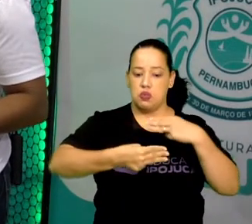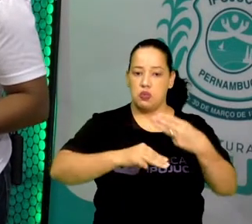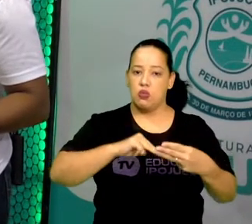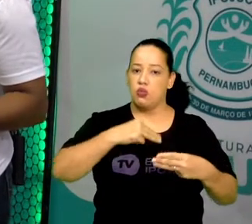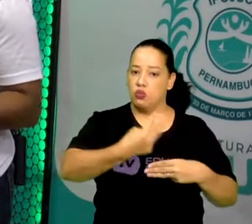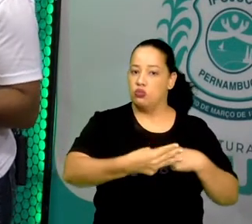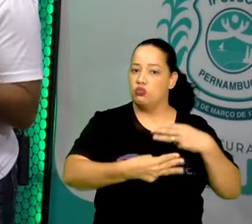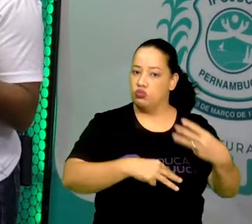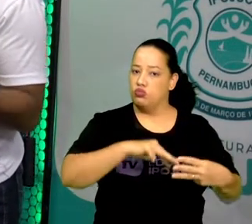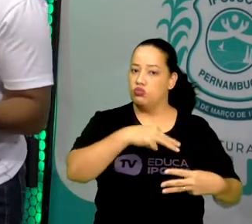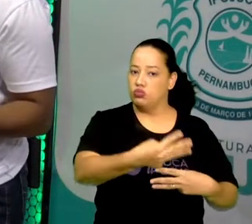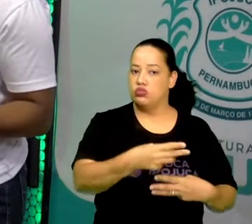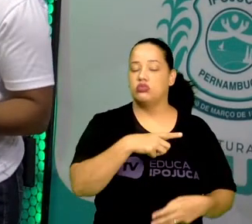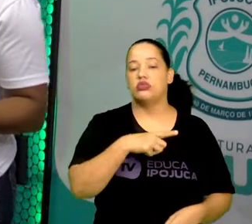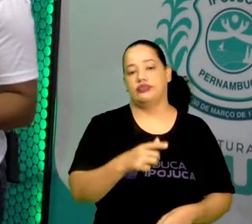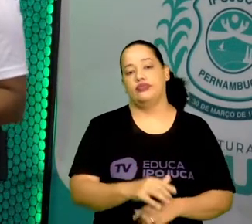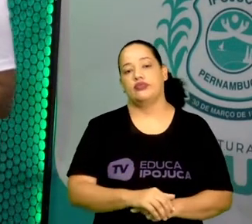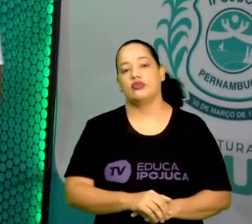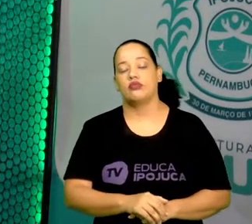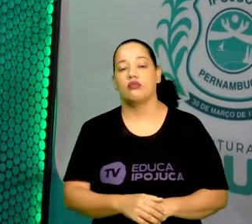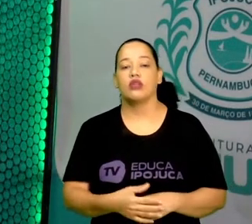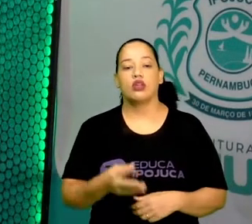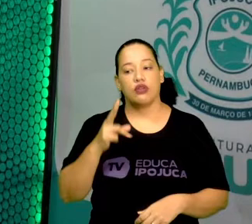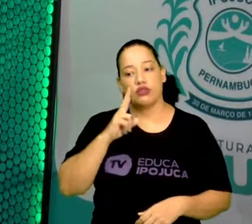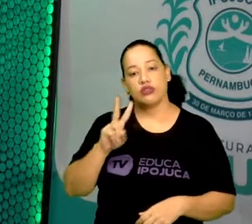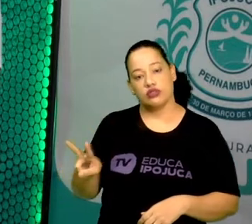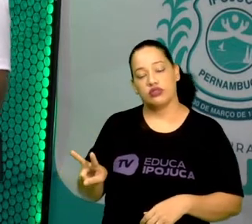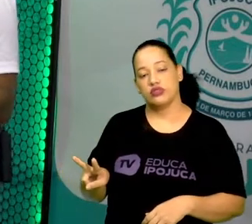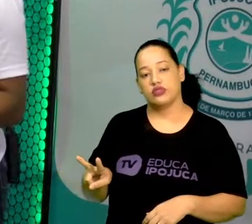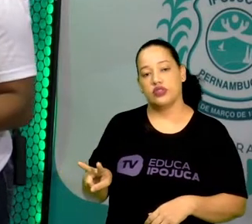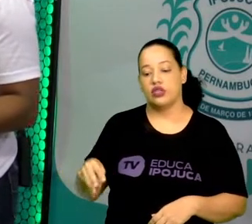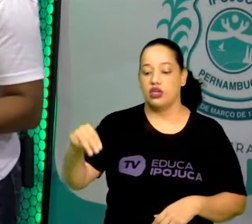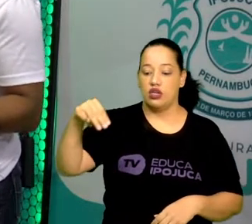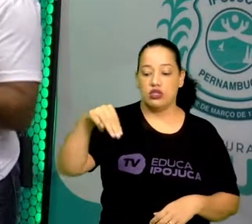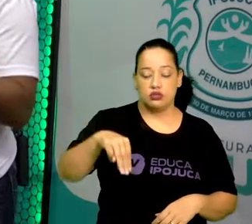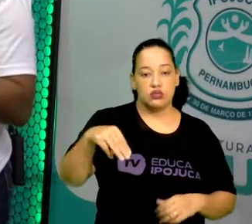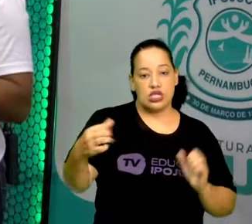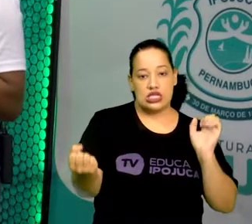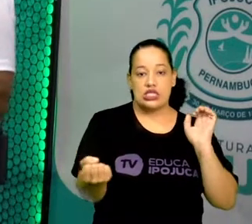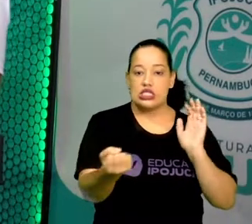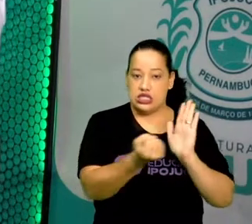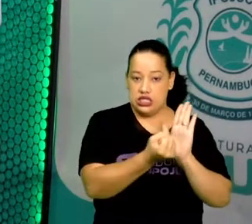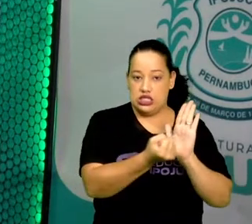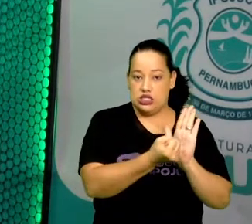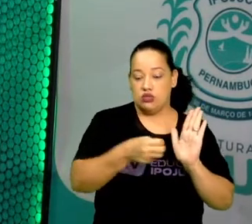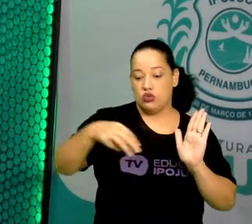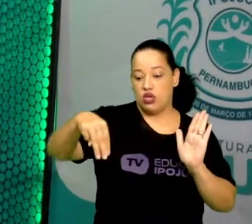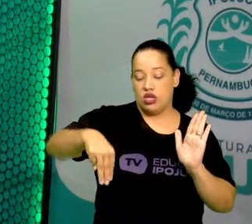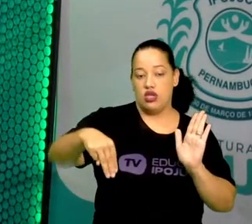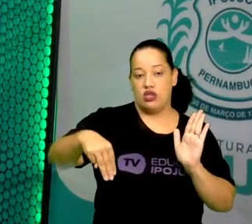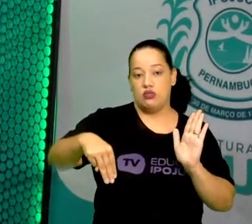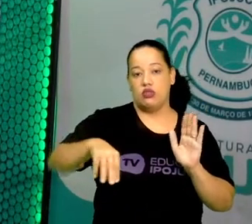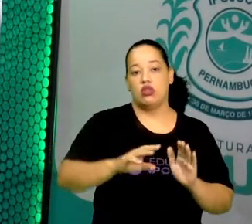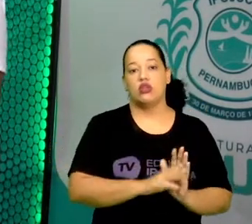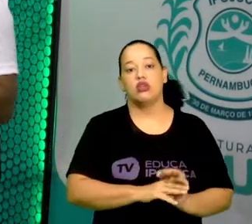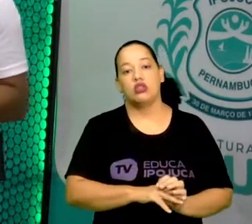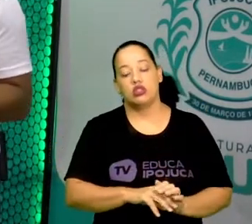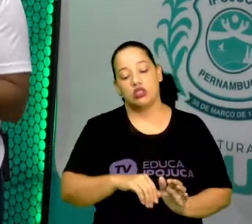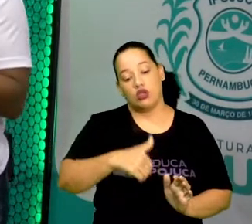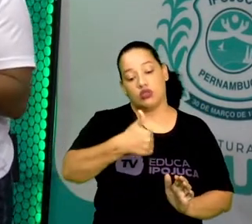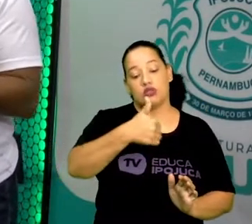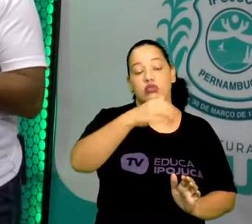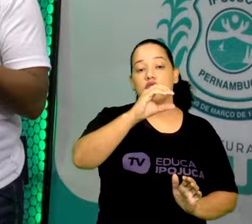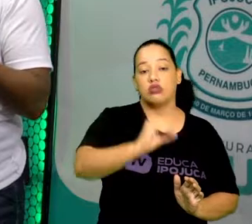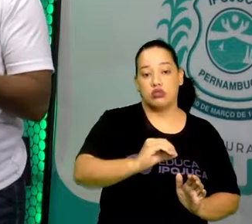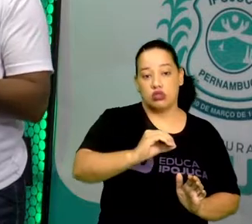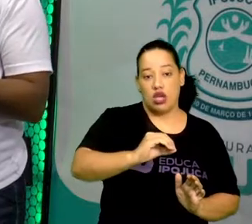comigo a tabela. O metro, que é o símbolo m, e o múltiplo nós colocamos 10 elevado a